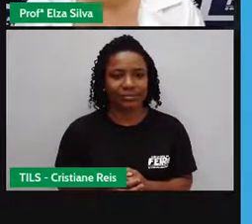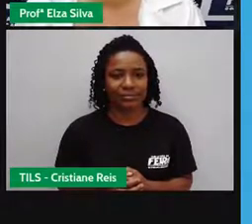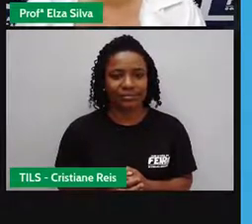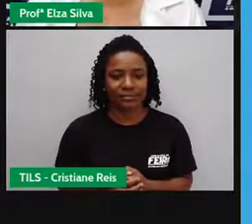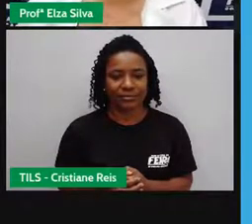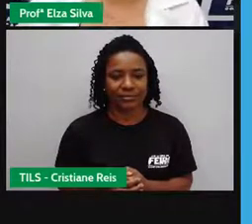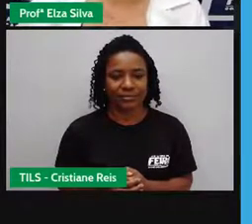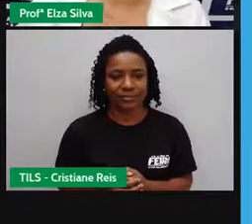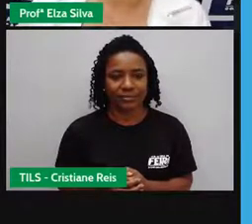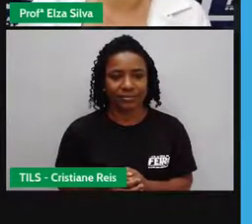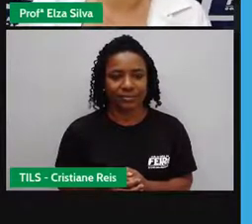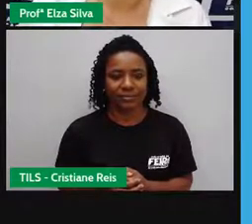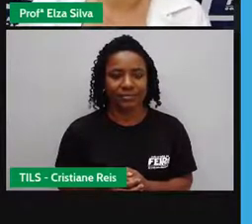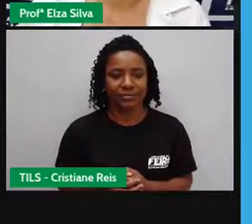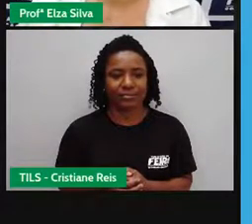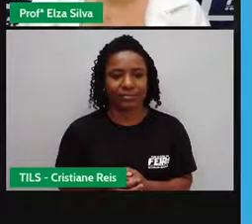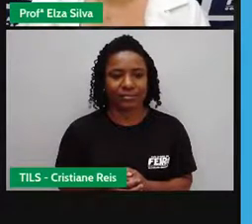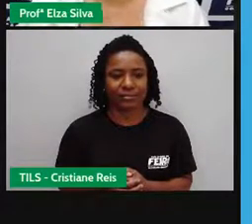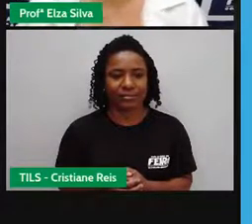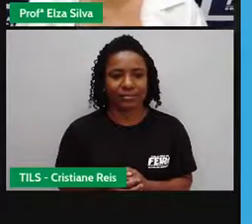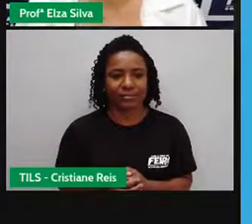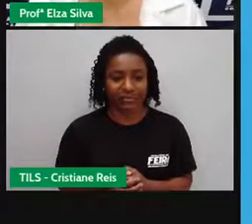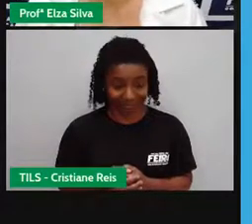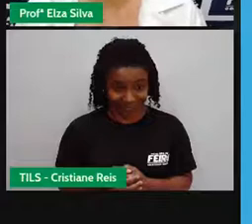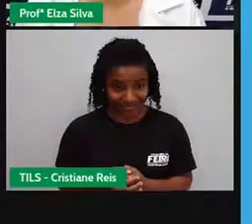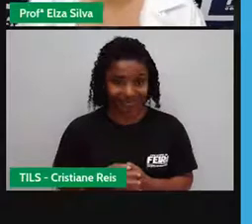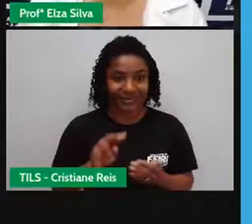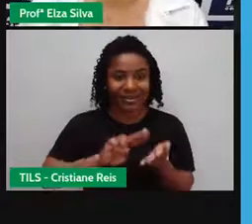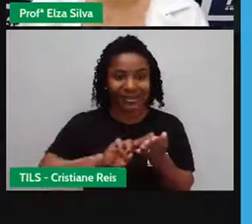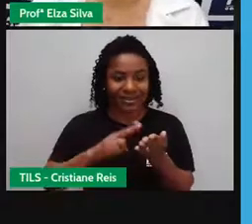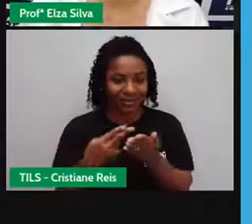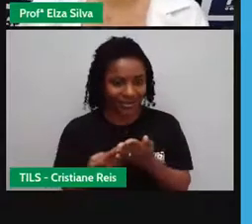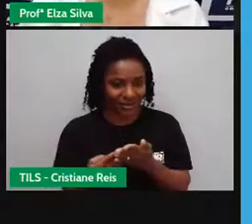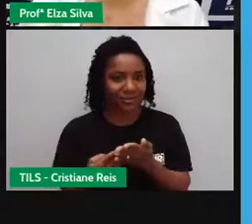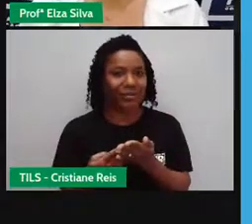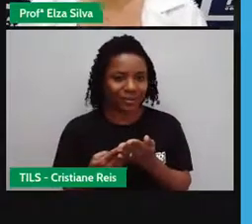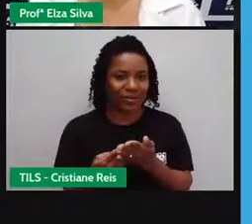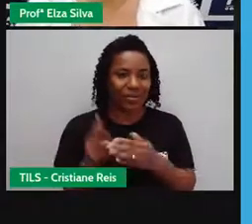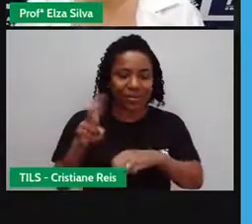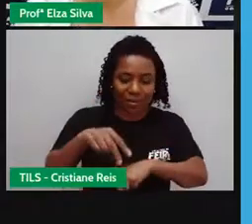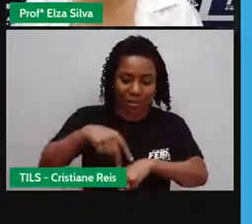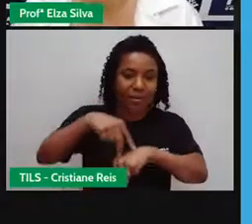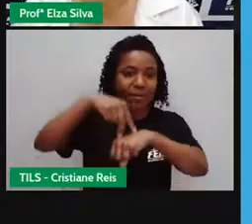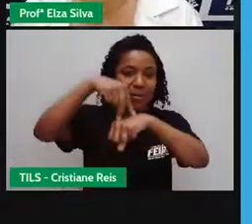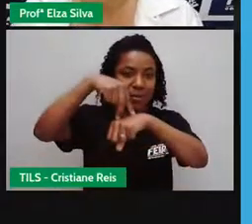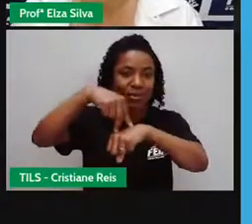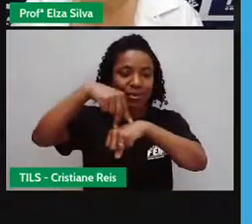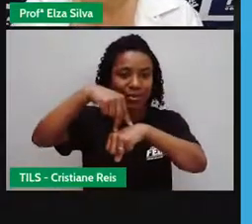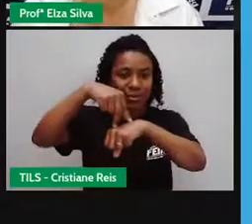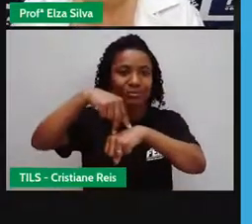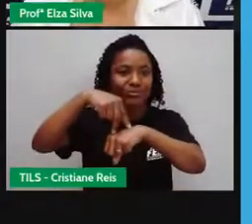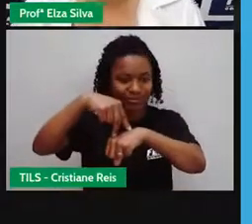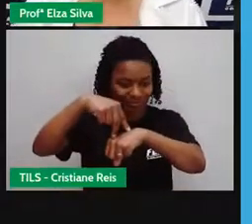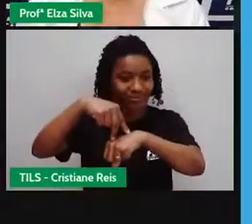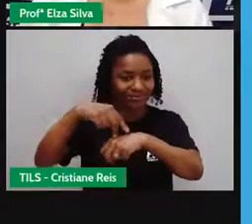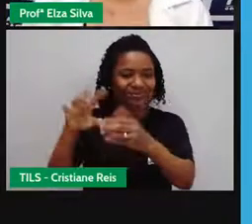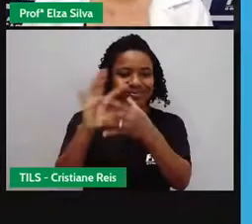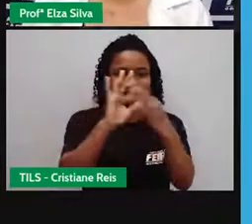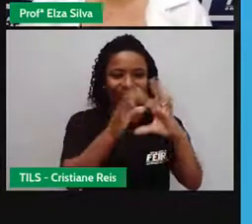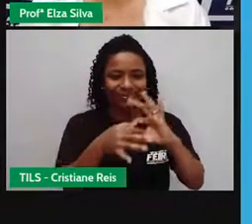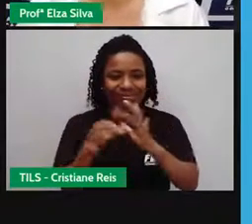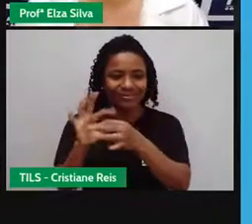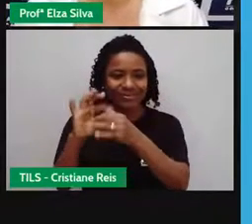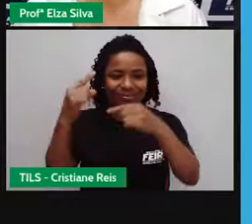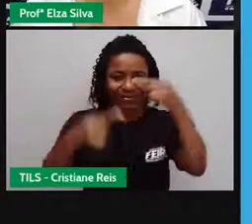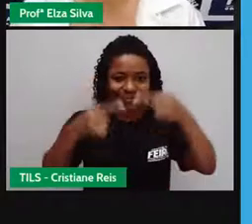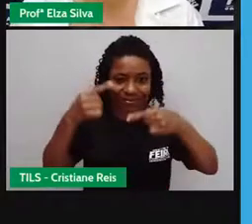Então, o pódio olímpico Que está em Tóquio Para as Olimpíadas 2020 Ele é feito de